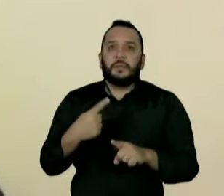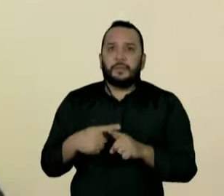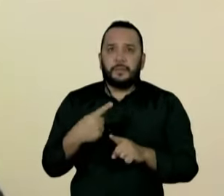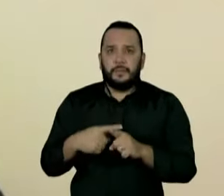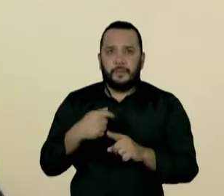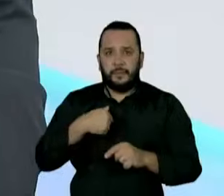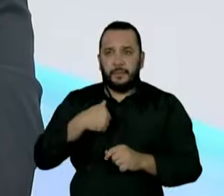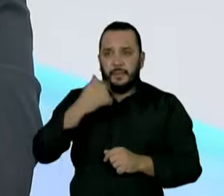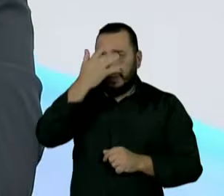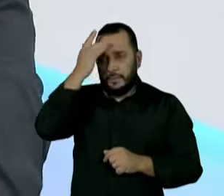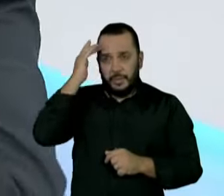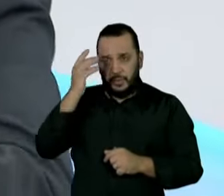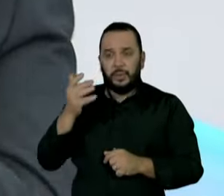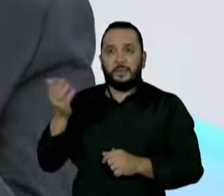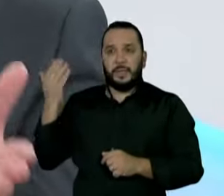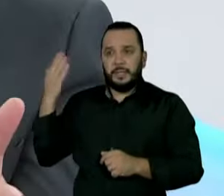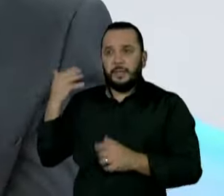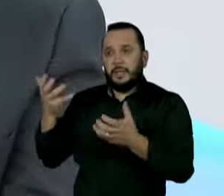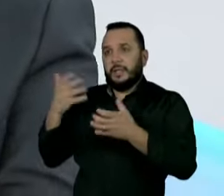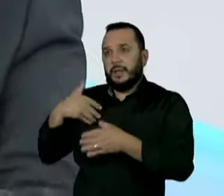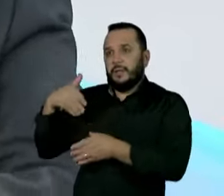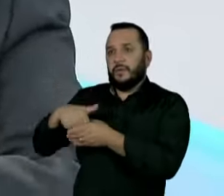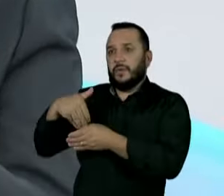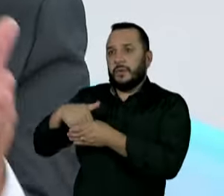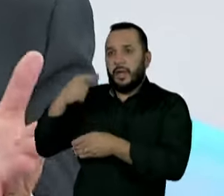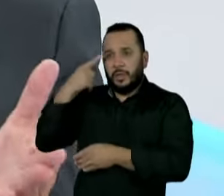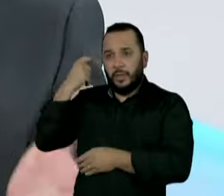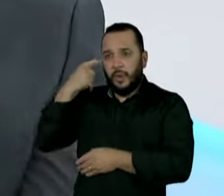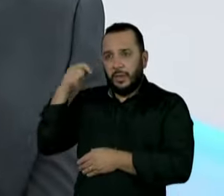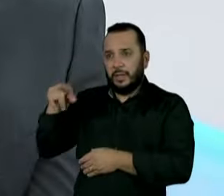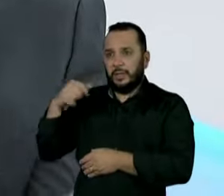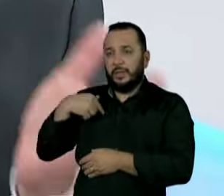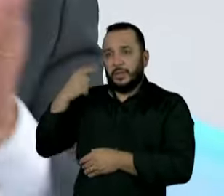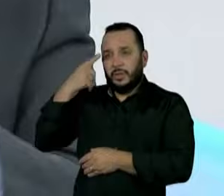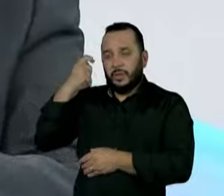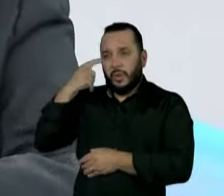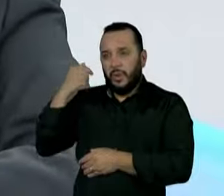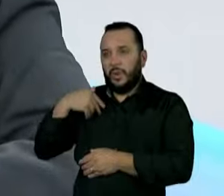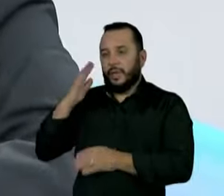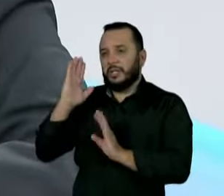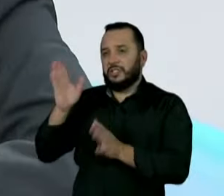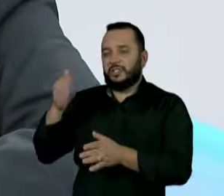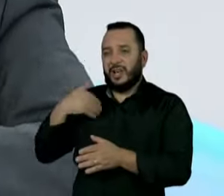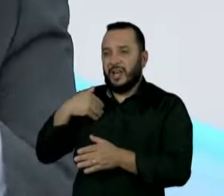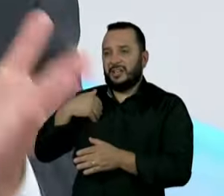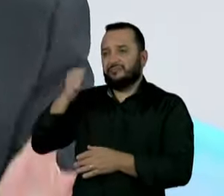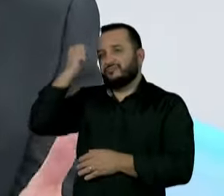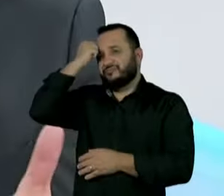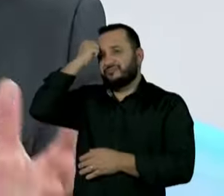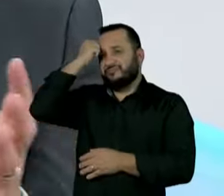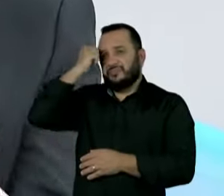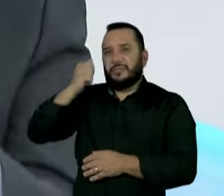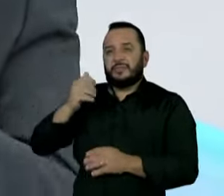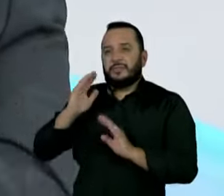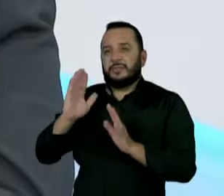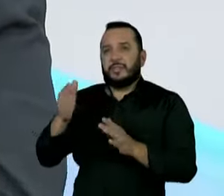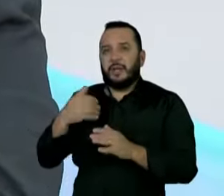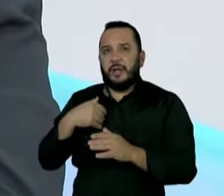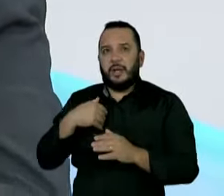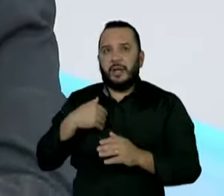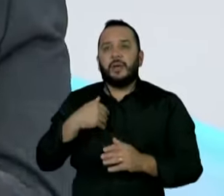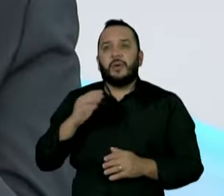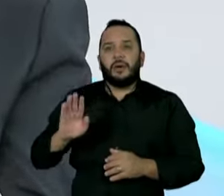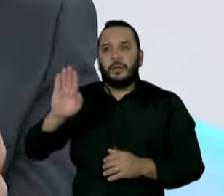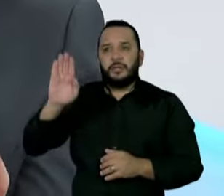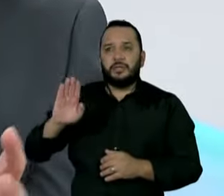eleitor que era Dória ficou um pouco frustrado com Dória e Rodri Dória, quer dizer, o candidato